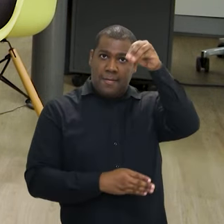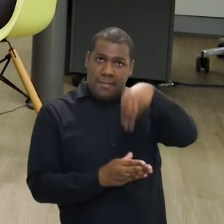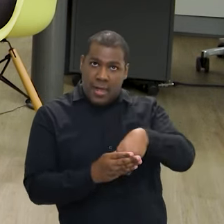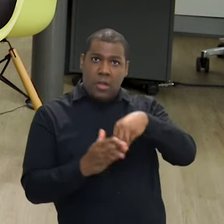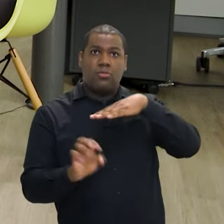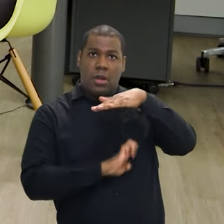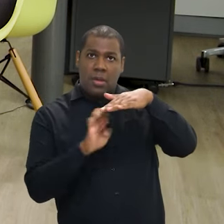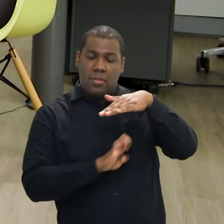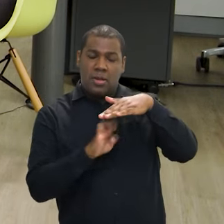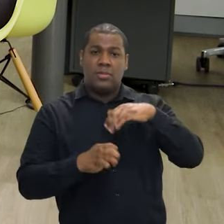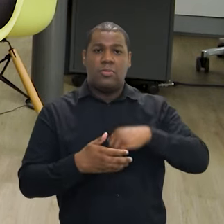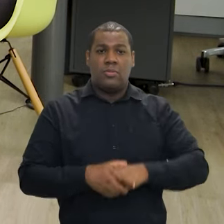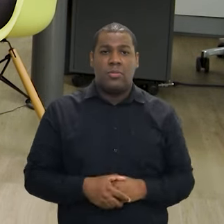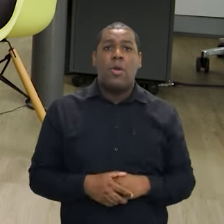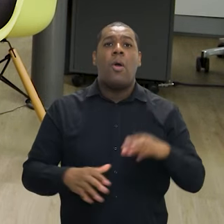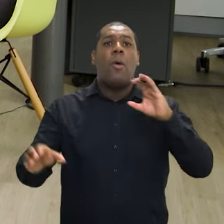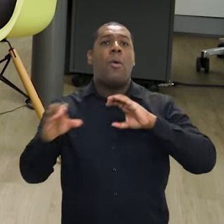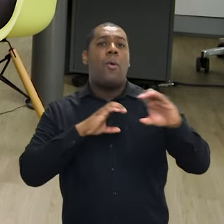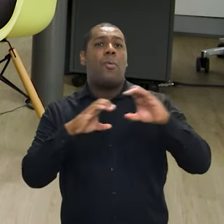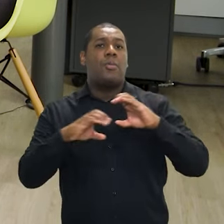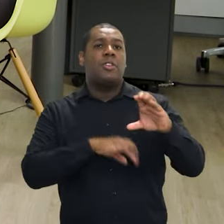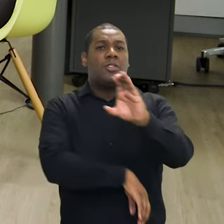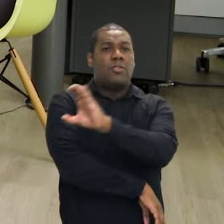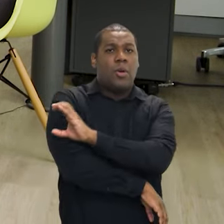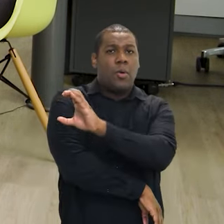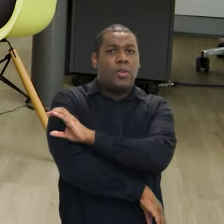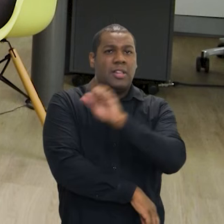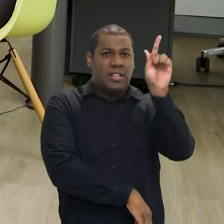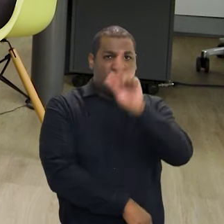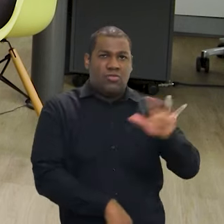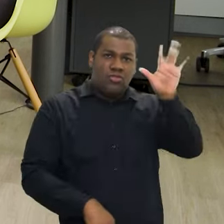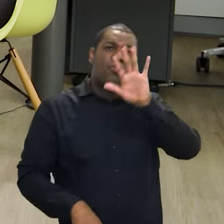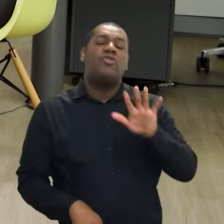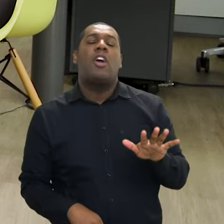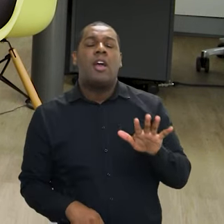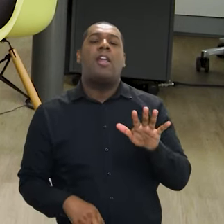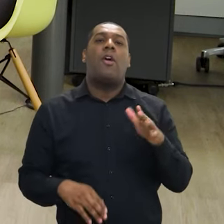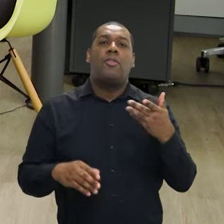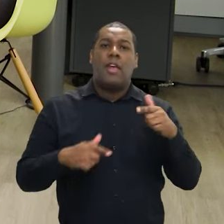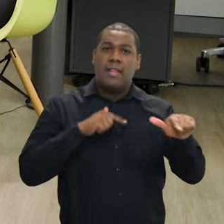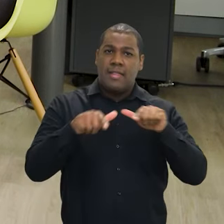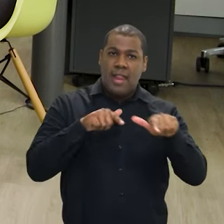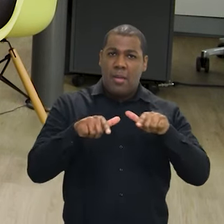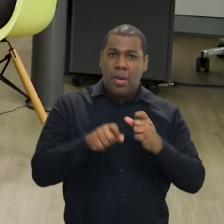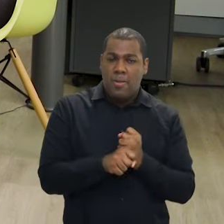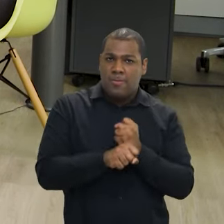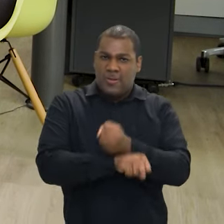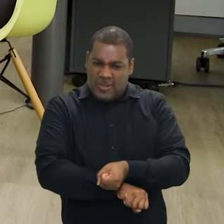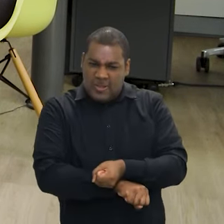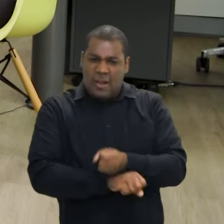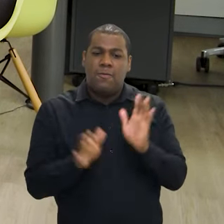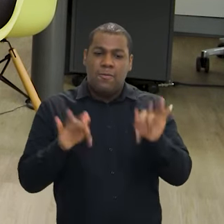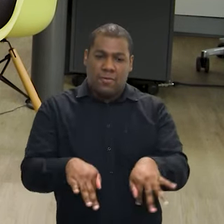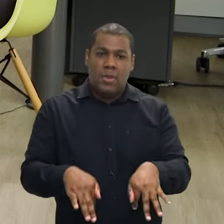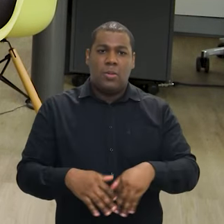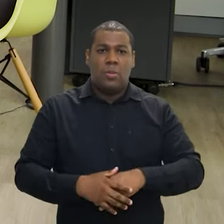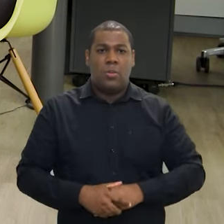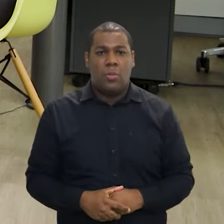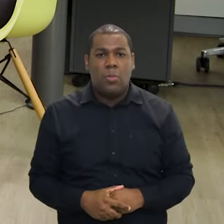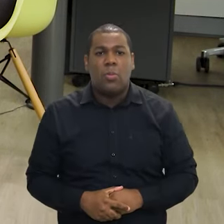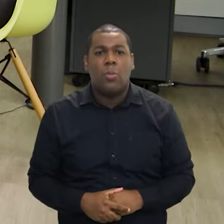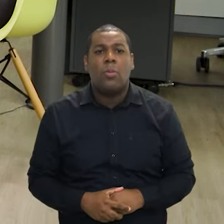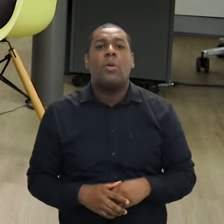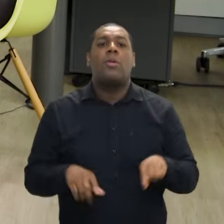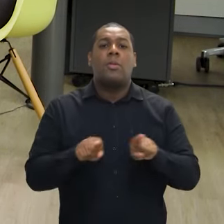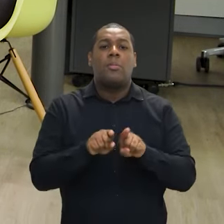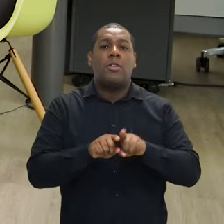empresas que está dialogando diretamente com essa coordenação geral de erradicação do trabalho escravo, de enfrentamento ao trabalho escravo, e